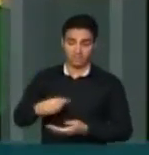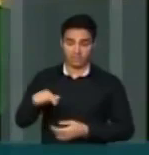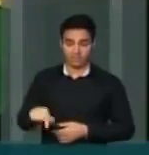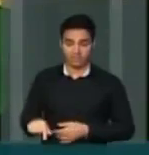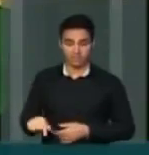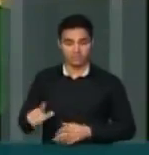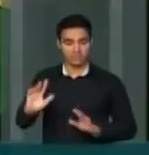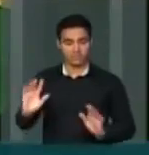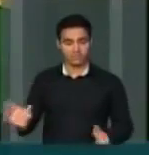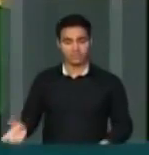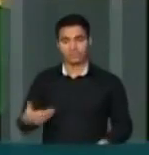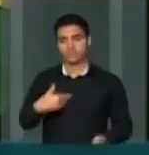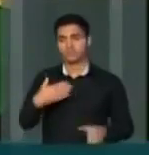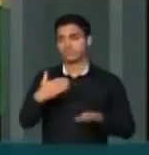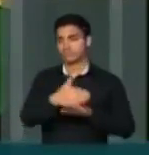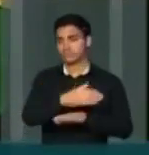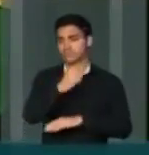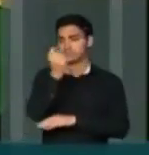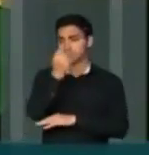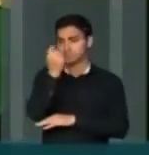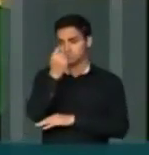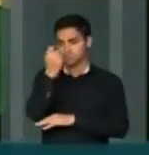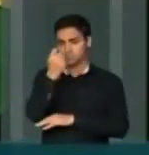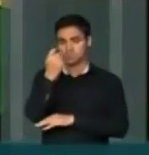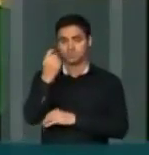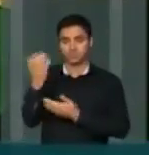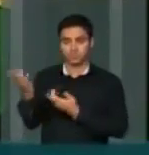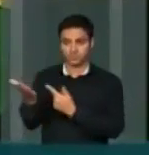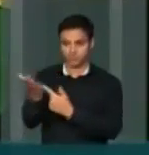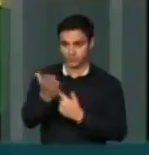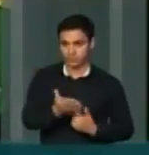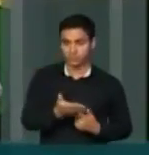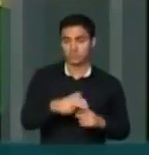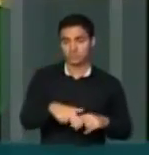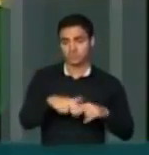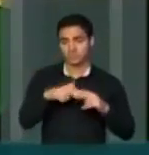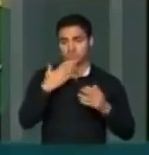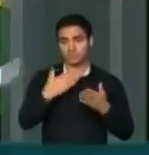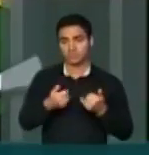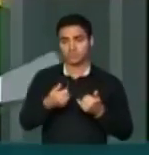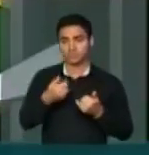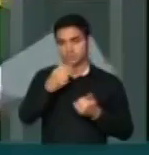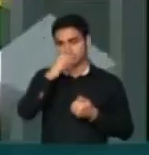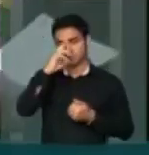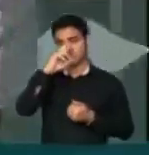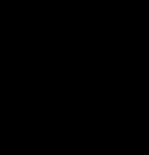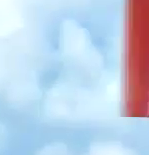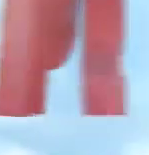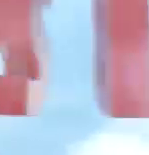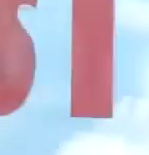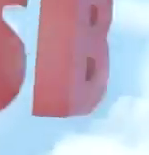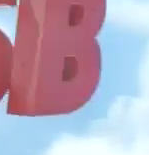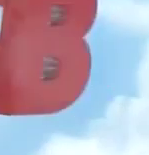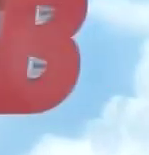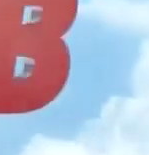já foi ao Rio Grande do Sul a convite. Por isso, eu peço, V. Exª, o encaminhamento. Só fez uma conta.